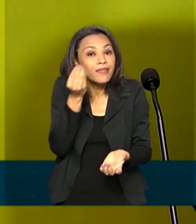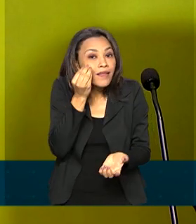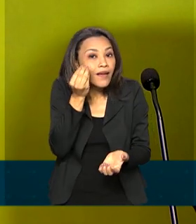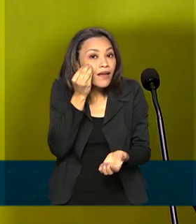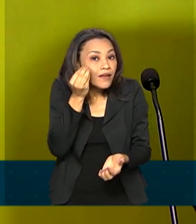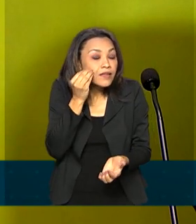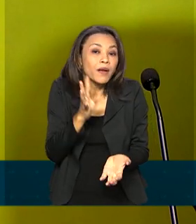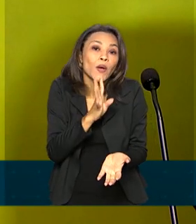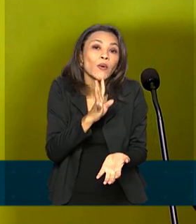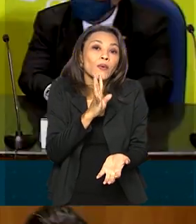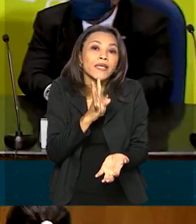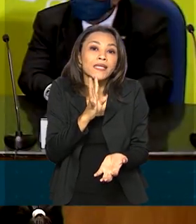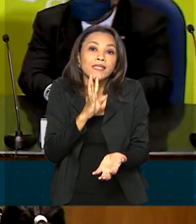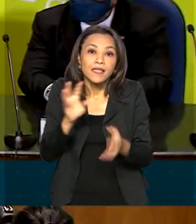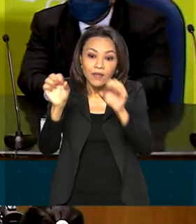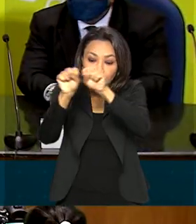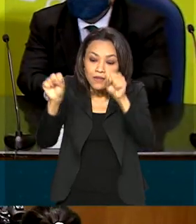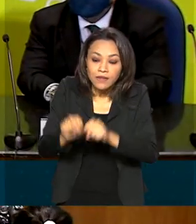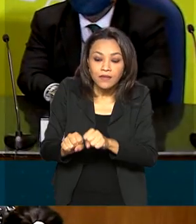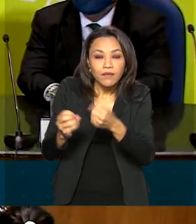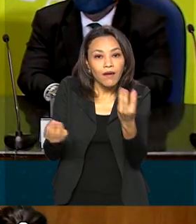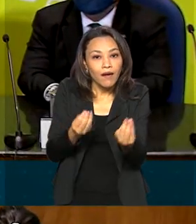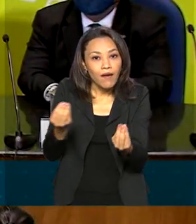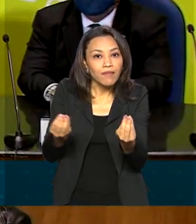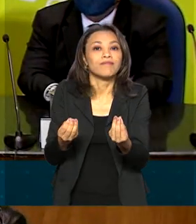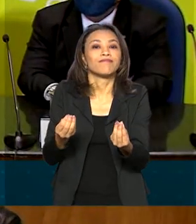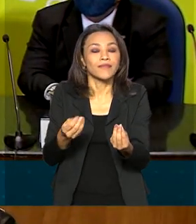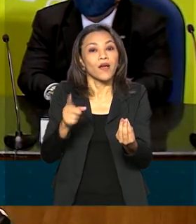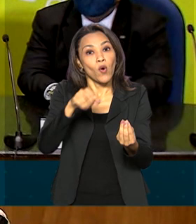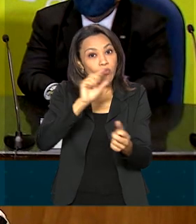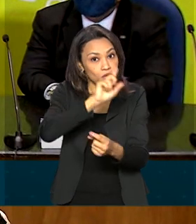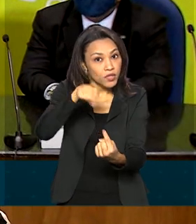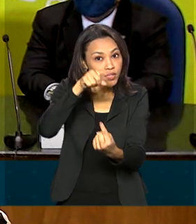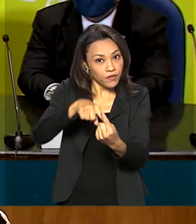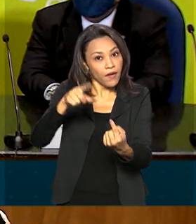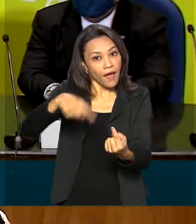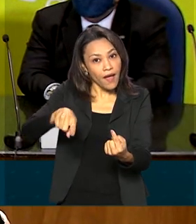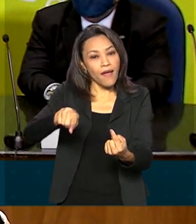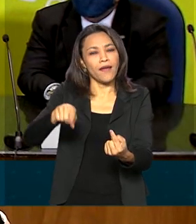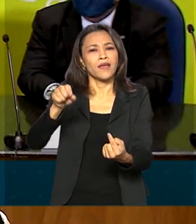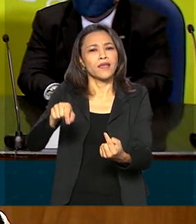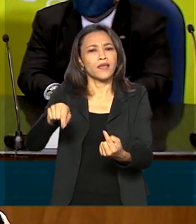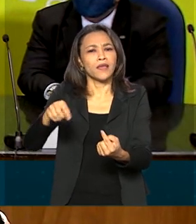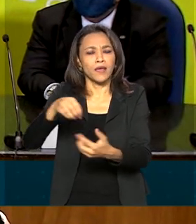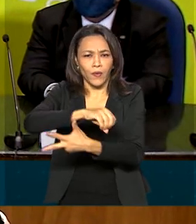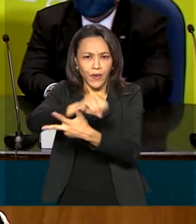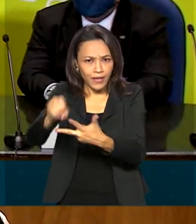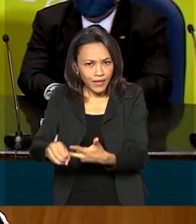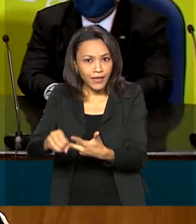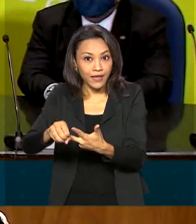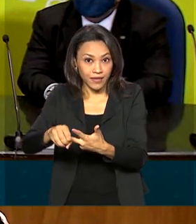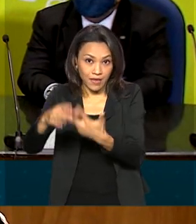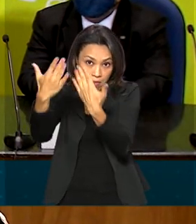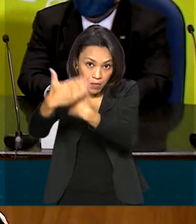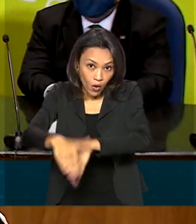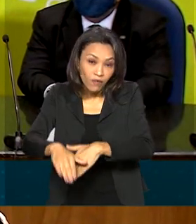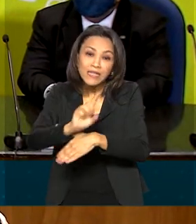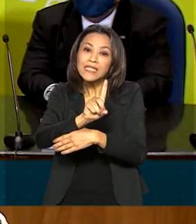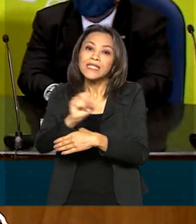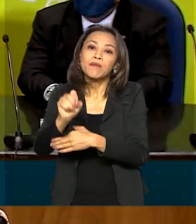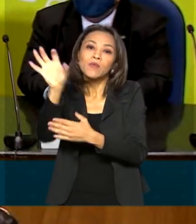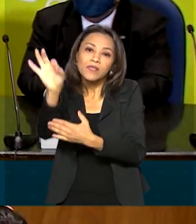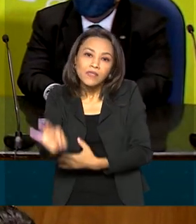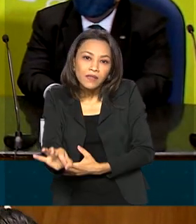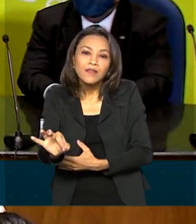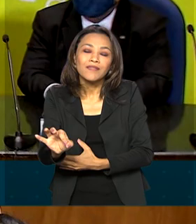para conhecer a plataforma. A ideia é transformar o Enem e outros exames aplicados pelo Inep 100%